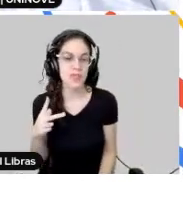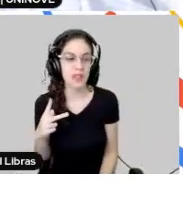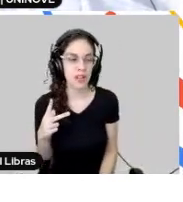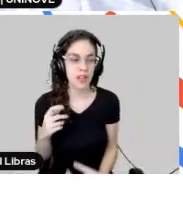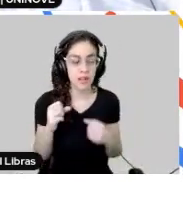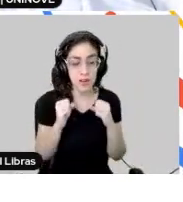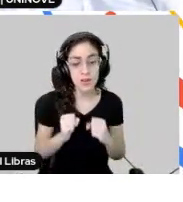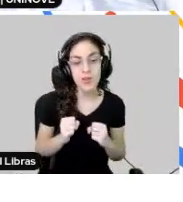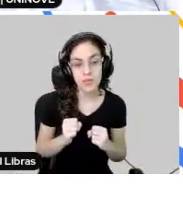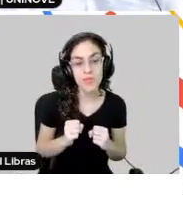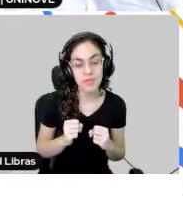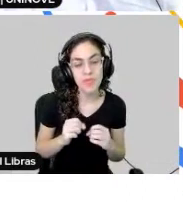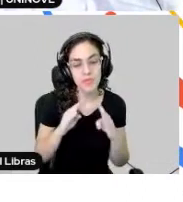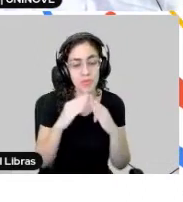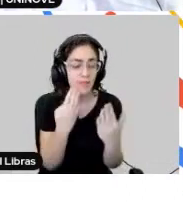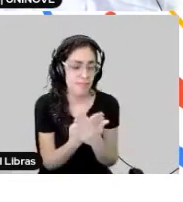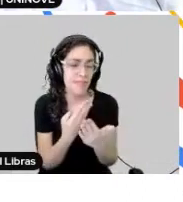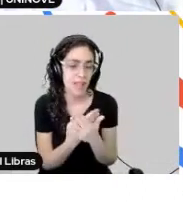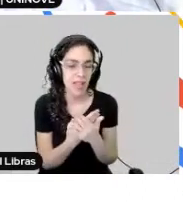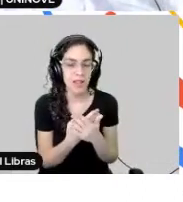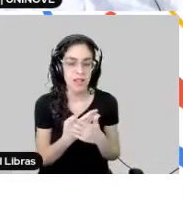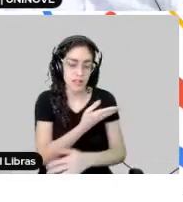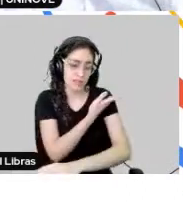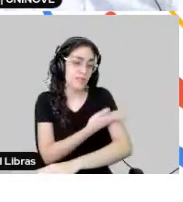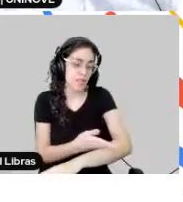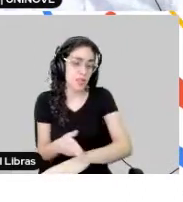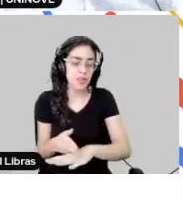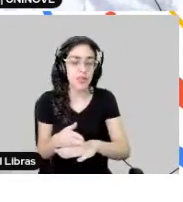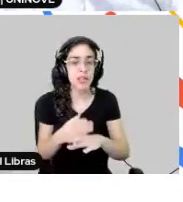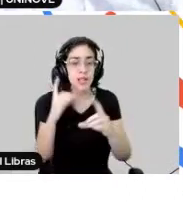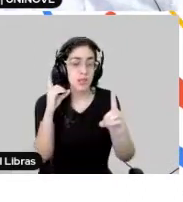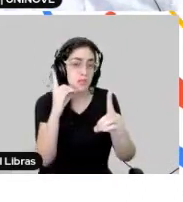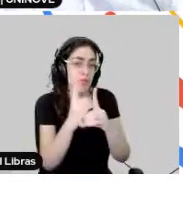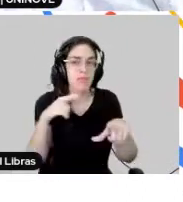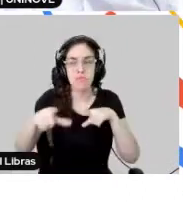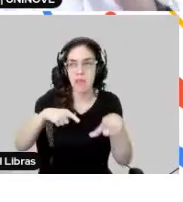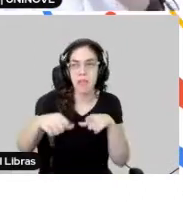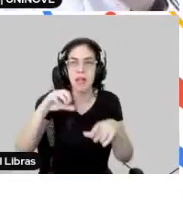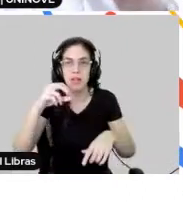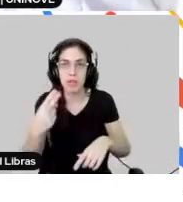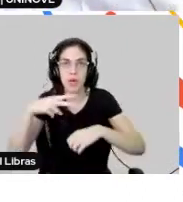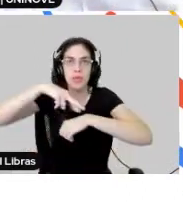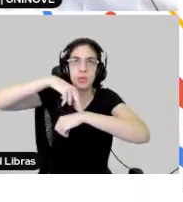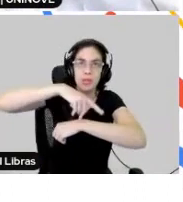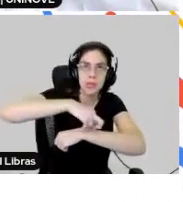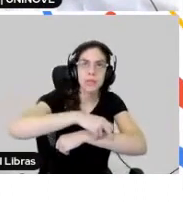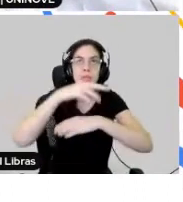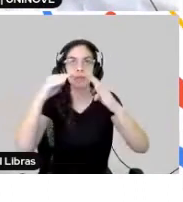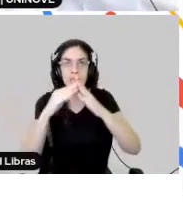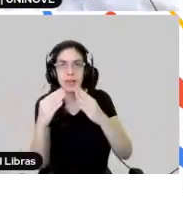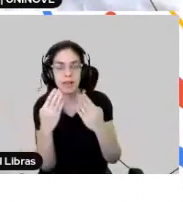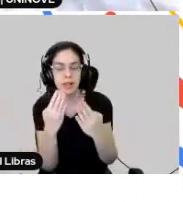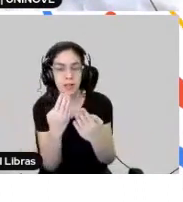pode desfrutar da sala de aula, já é cômodo, porque ou é do lado do trabalho dele, ou é no caminho do trabalho para a residência dele,